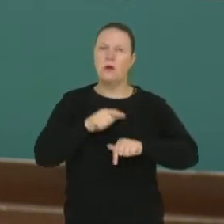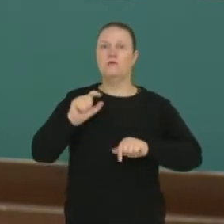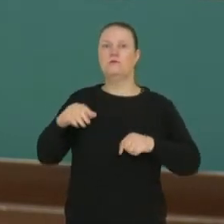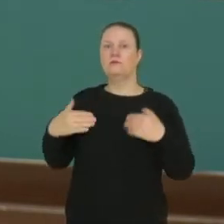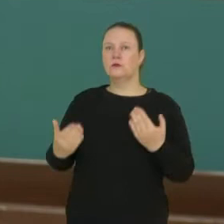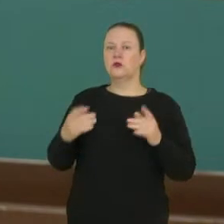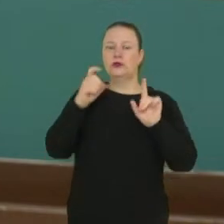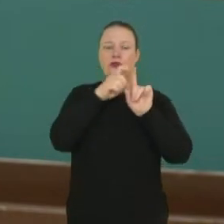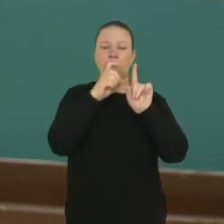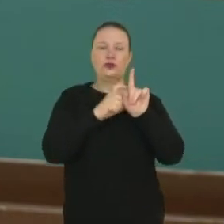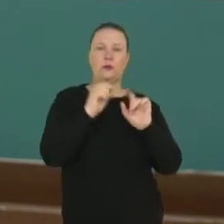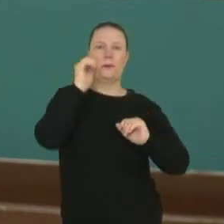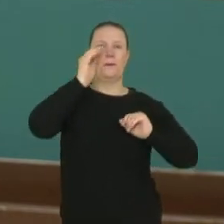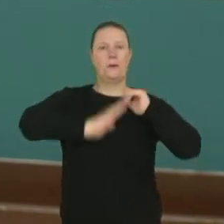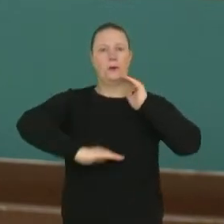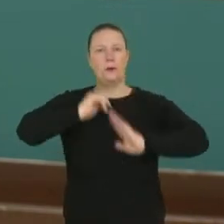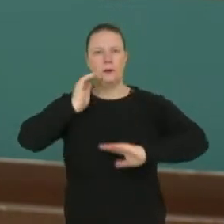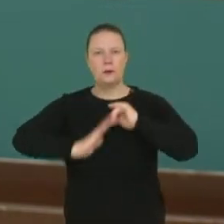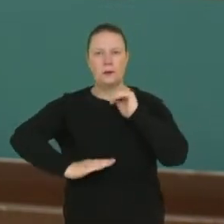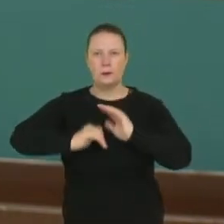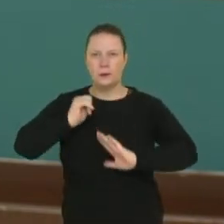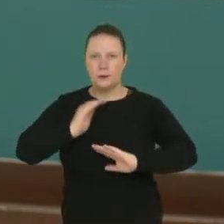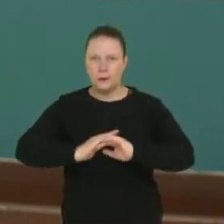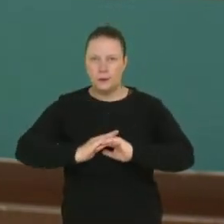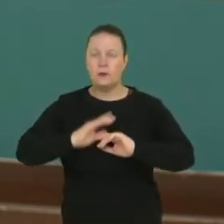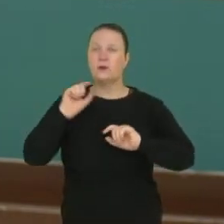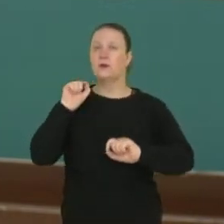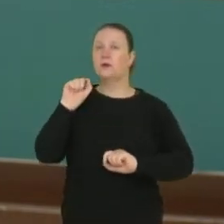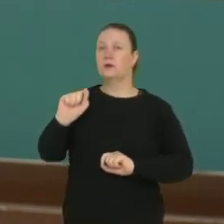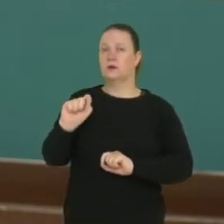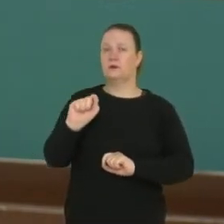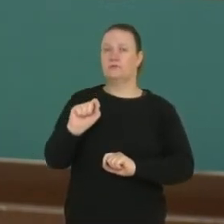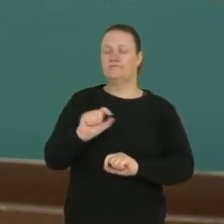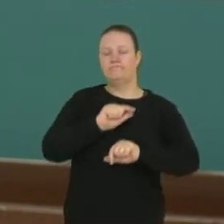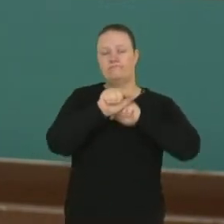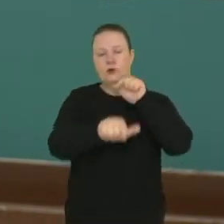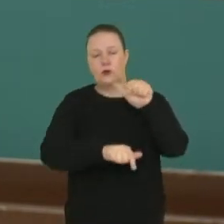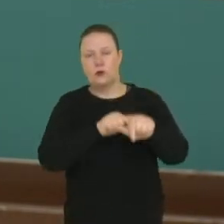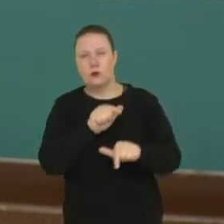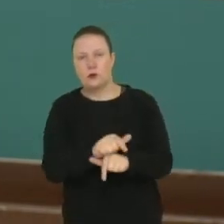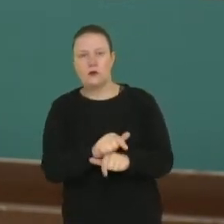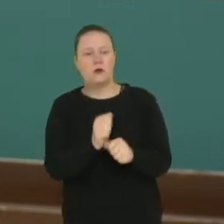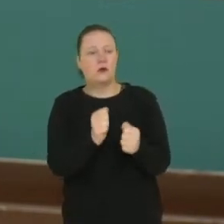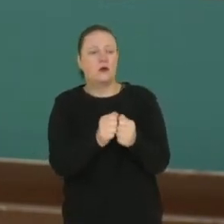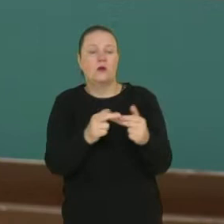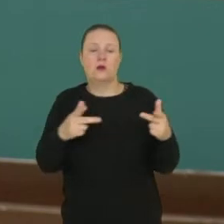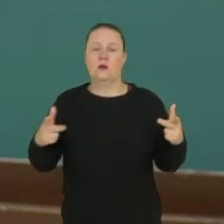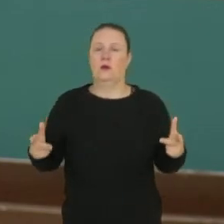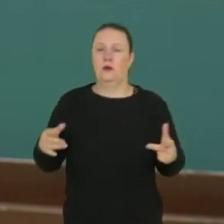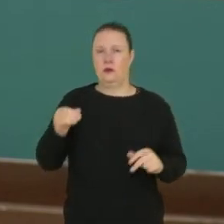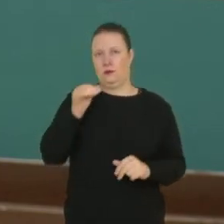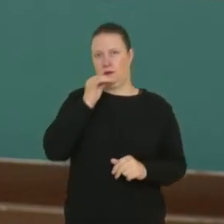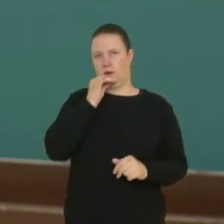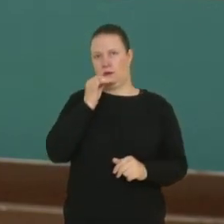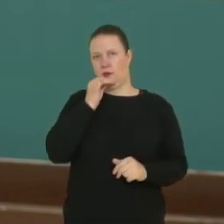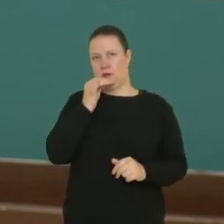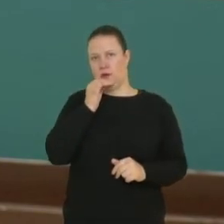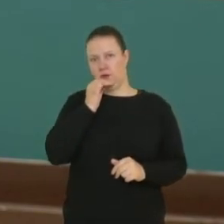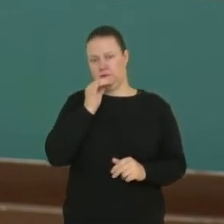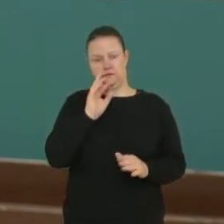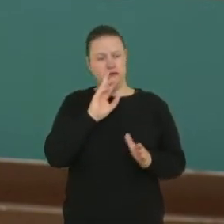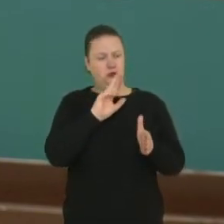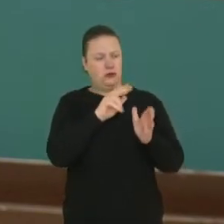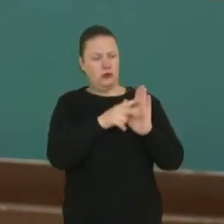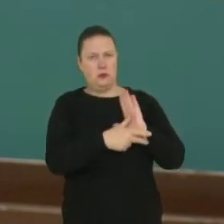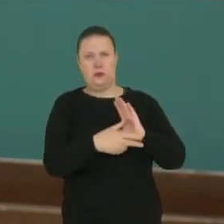tipos de profissionais que estão prestando serviços a alguma coisa, sejam eles nas diferentes